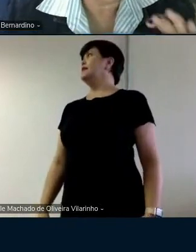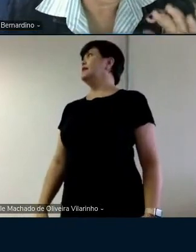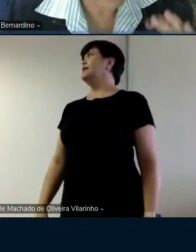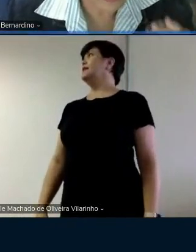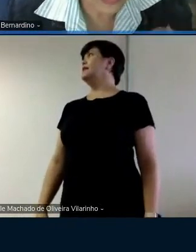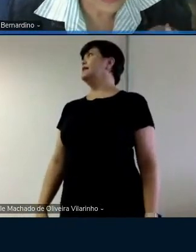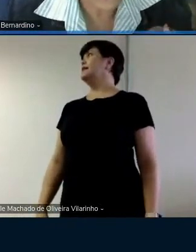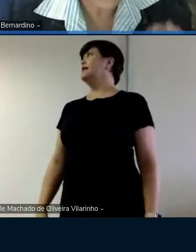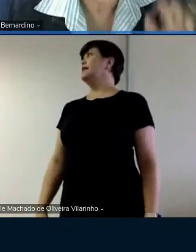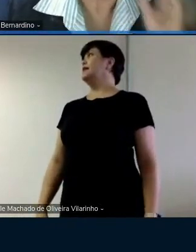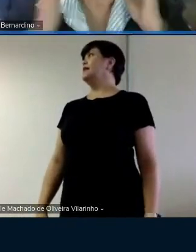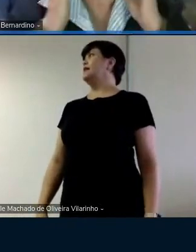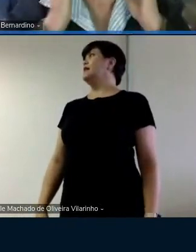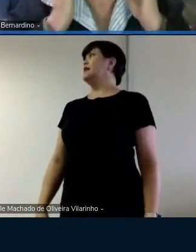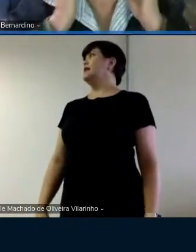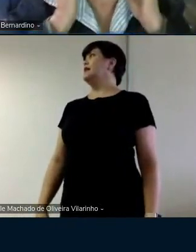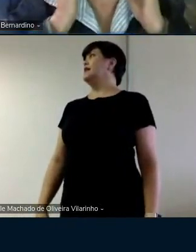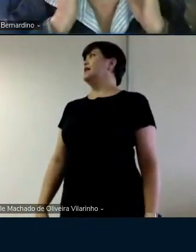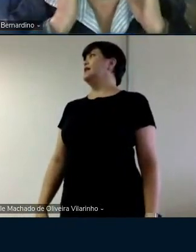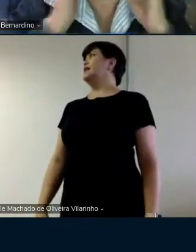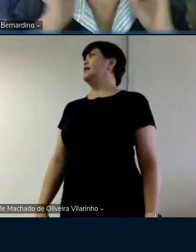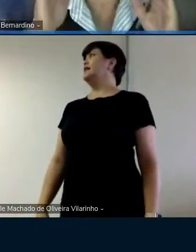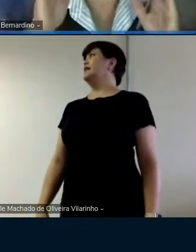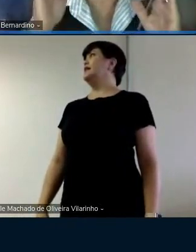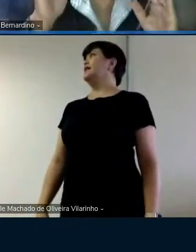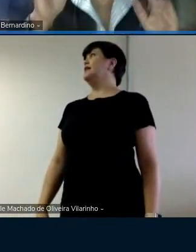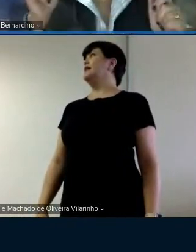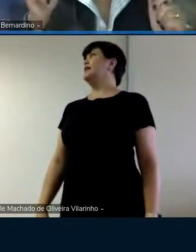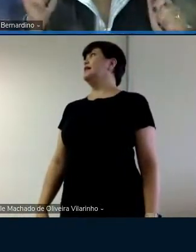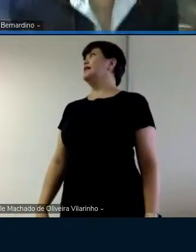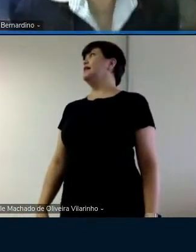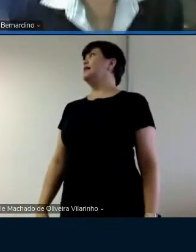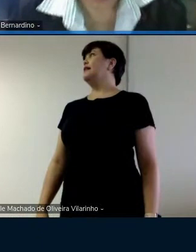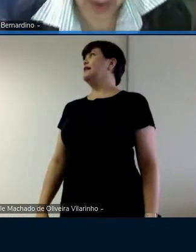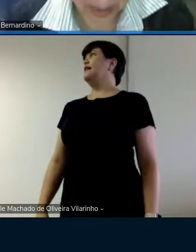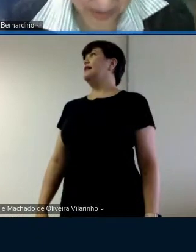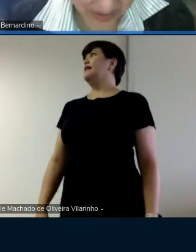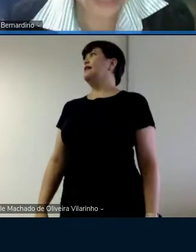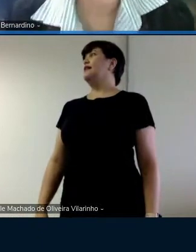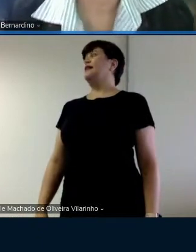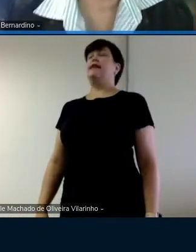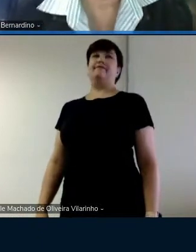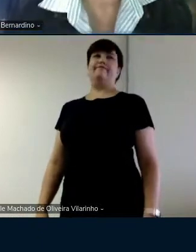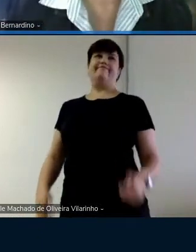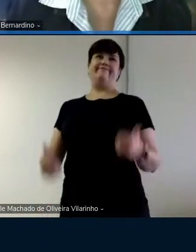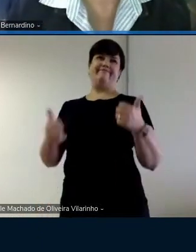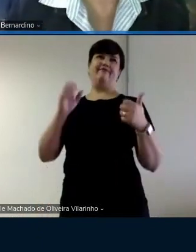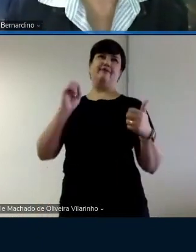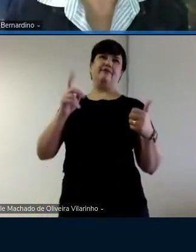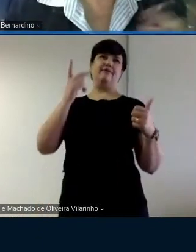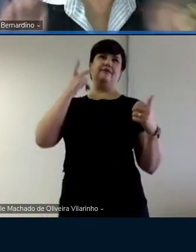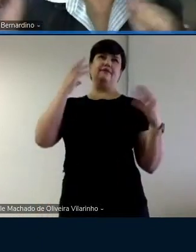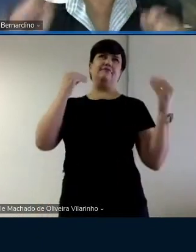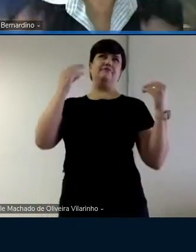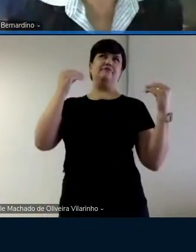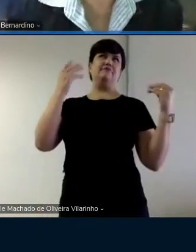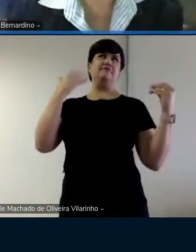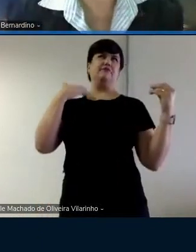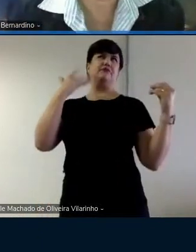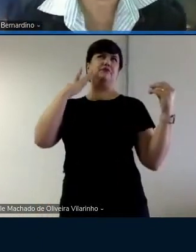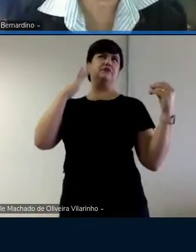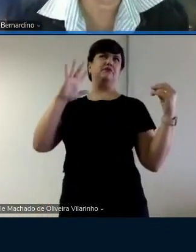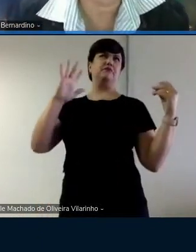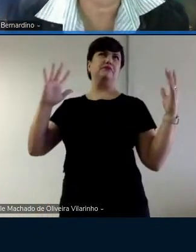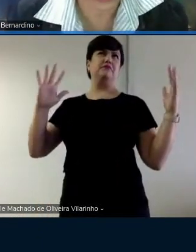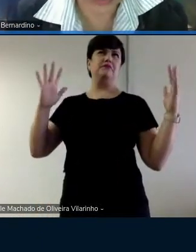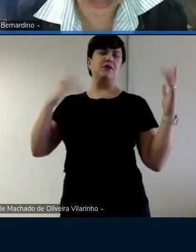não tá bom tá bom pronto é só porque assim ia dar um barulhão